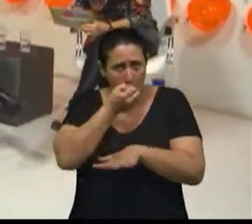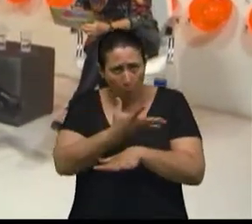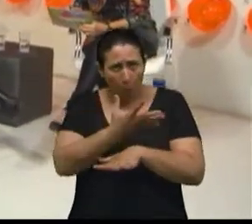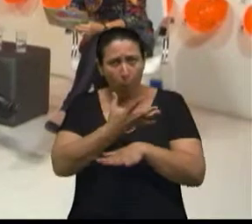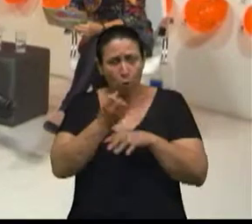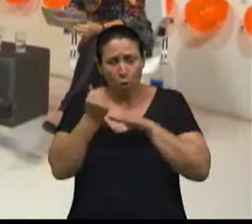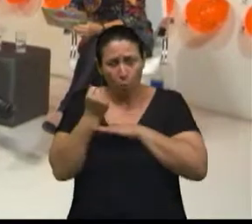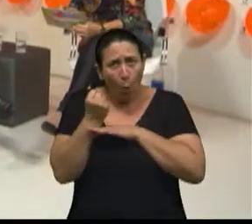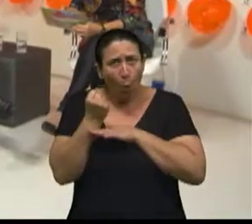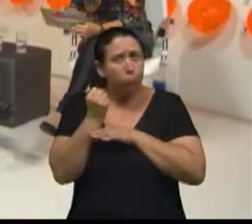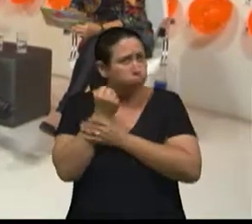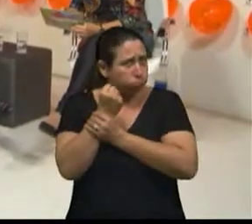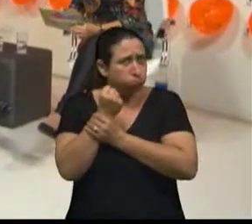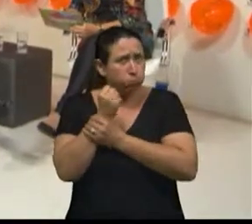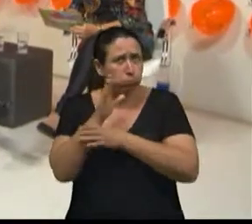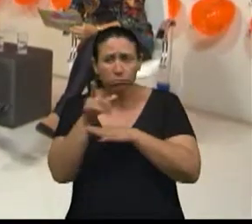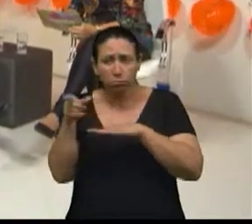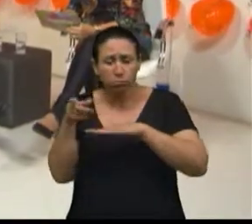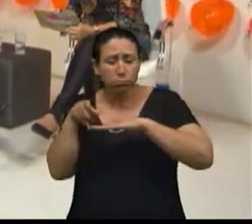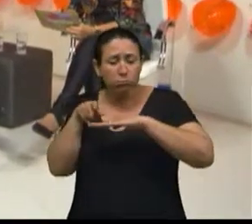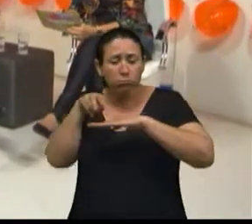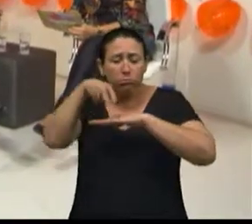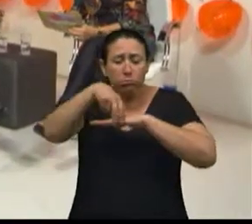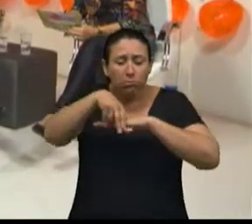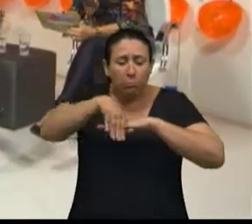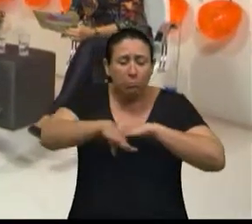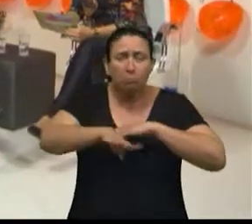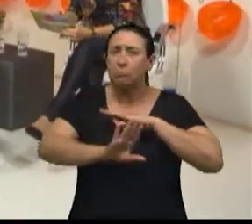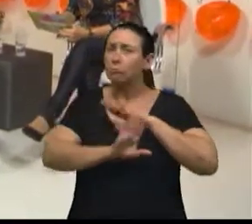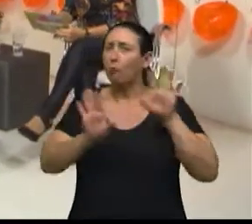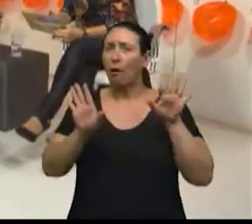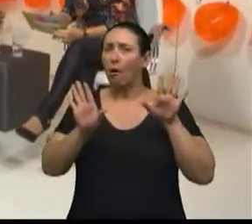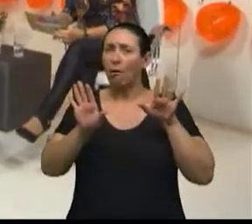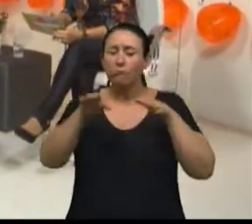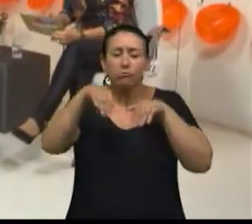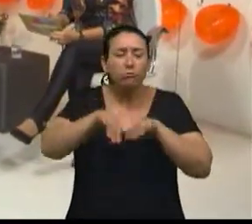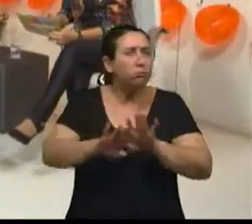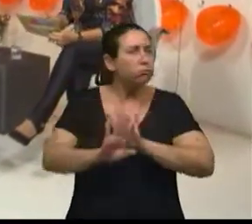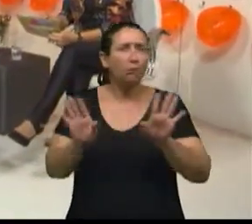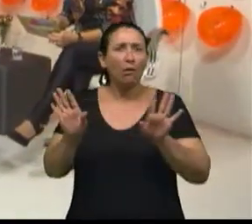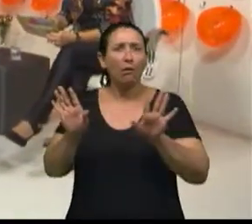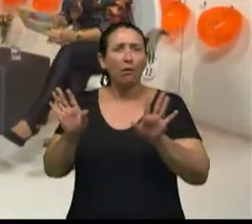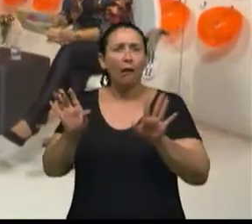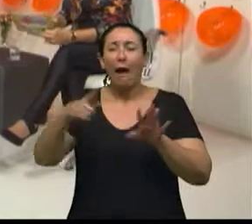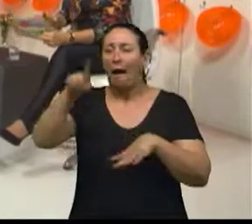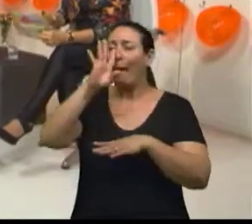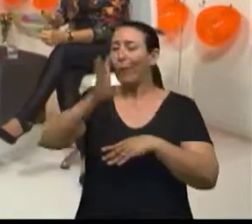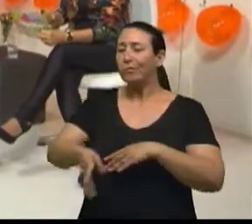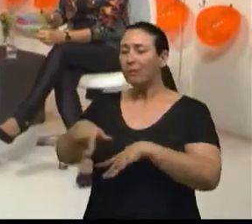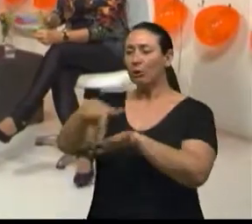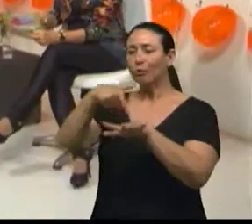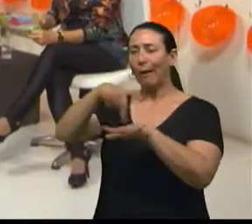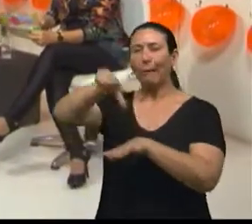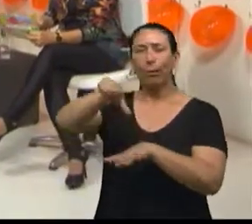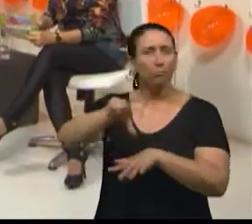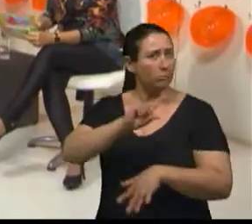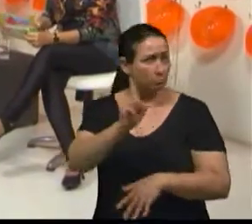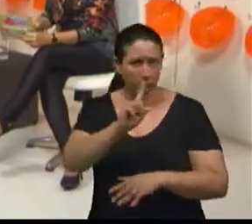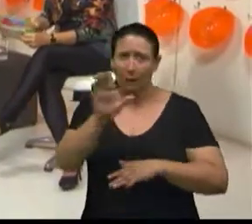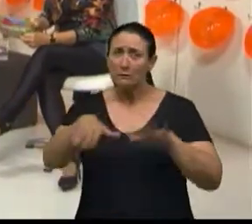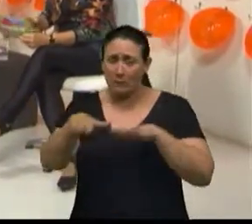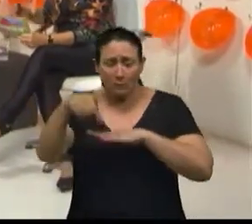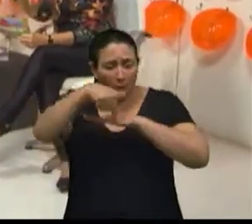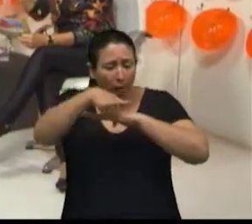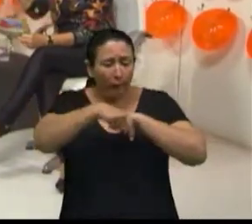seguro, tu vai botar o pé no chinelo, não tem problema nenhum. Ali é questão de segundos para te botar o pé no chão. E o tapetinho muitas vezes